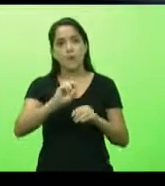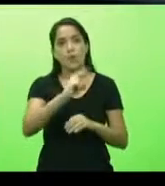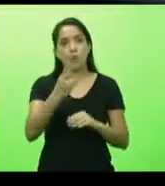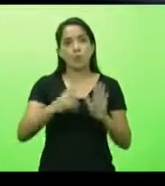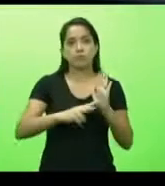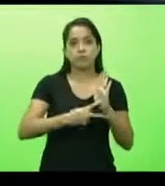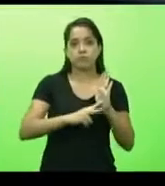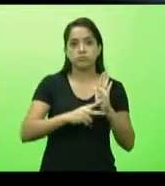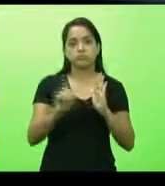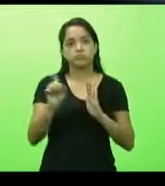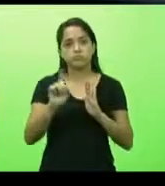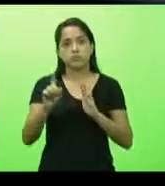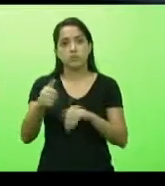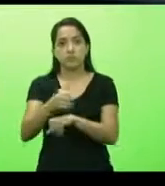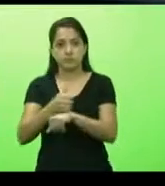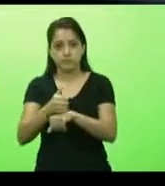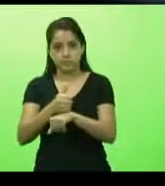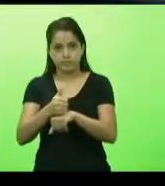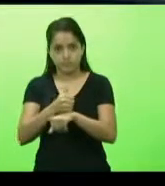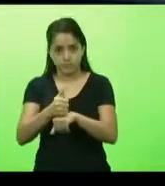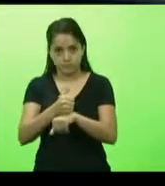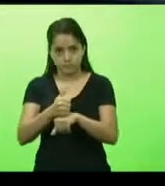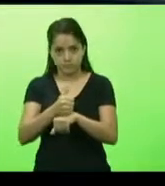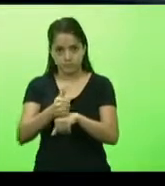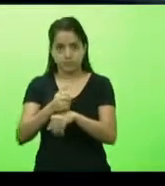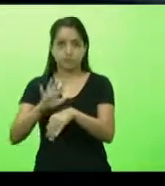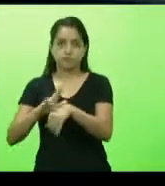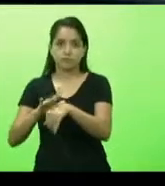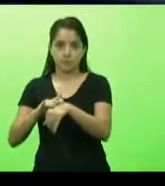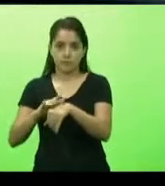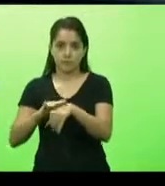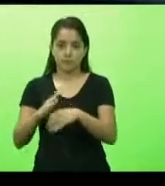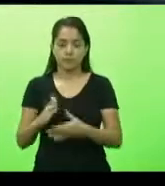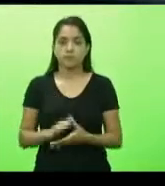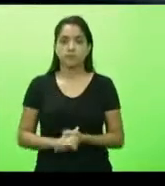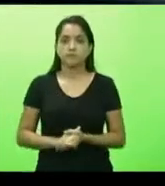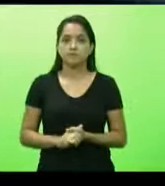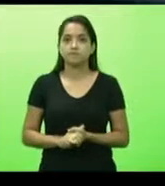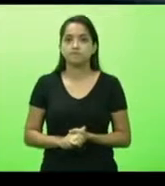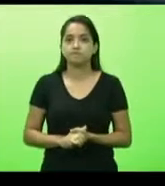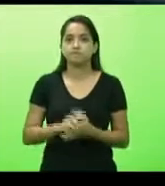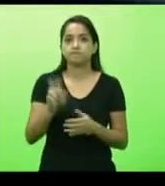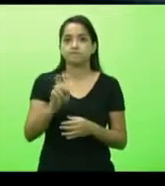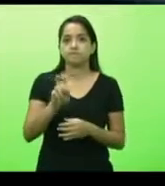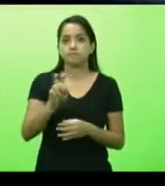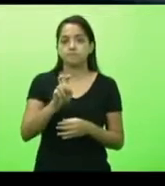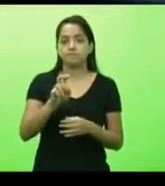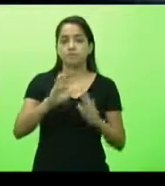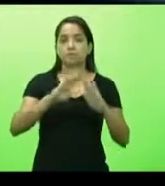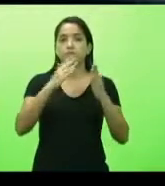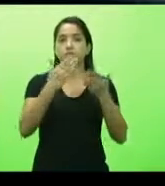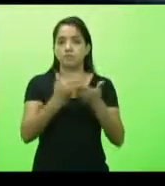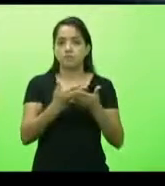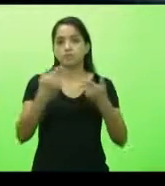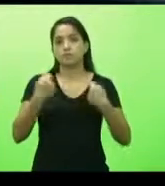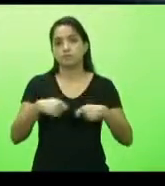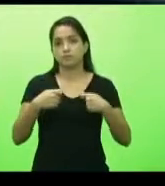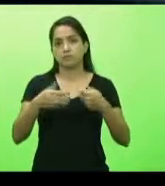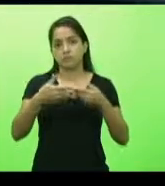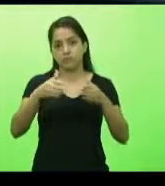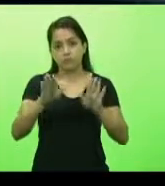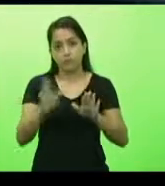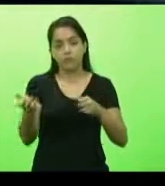especialistas em epidemiologia que assim o ratificaram. Quinto, as escolas precisam reabrir.